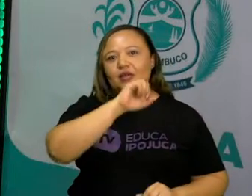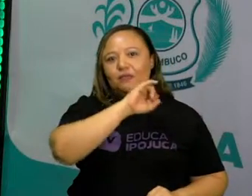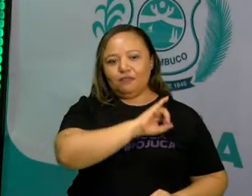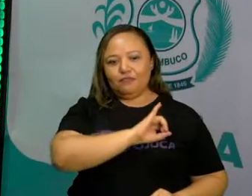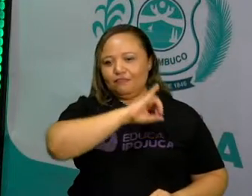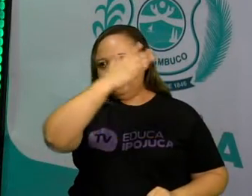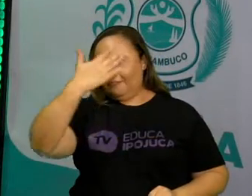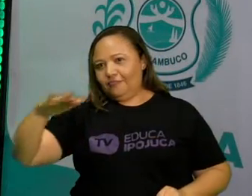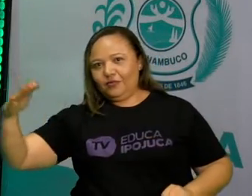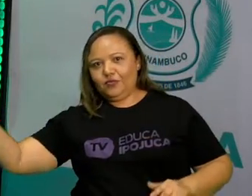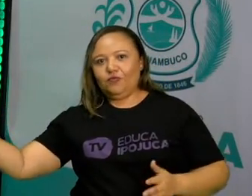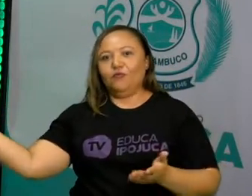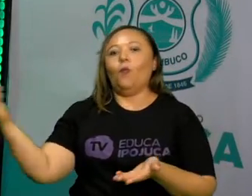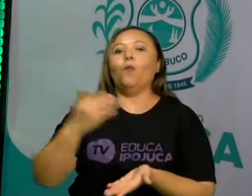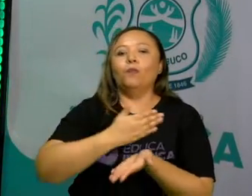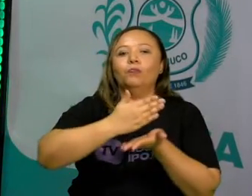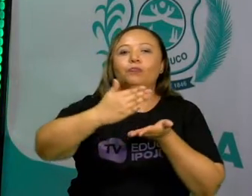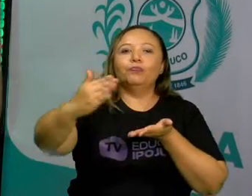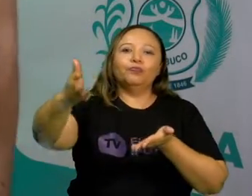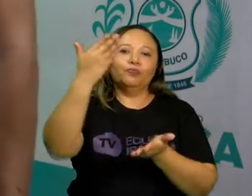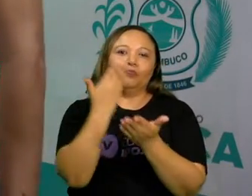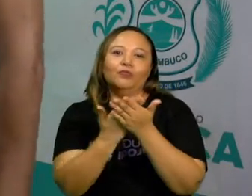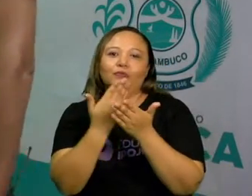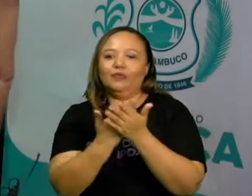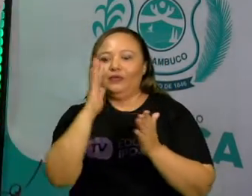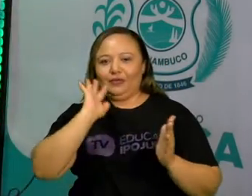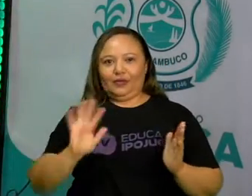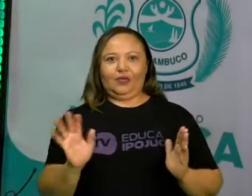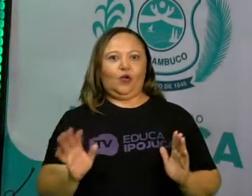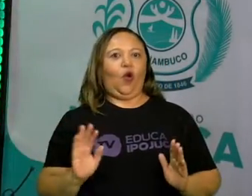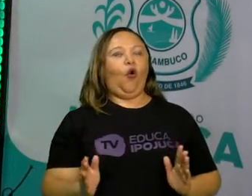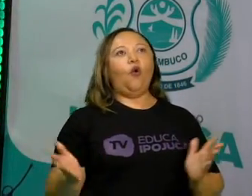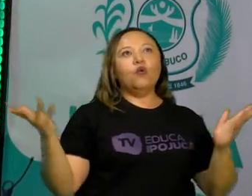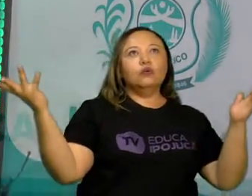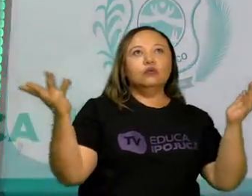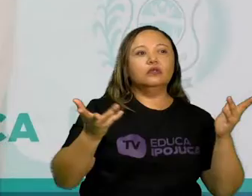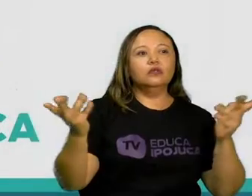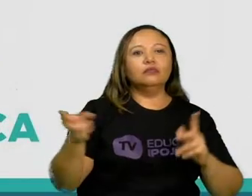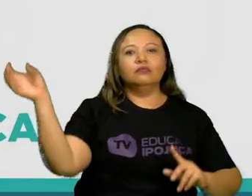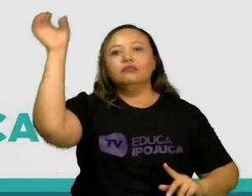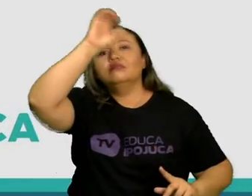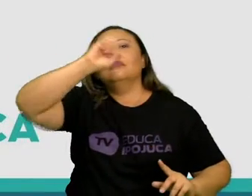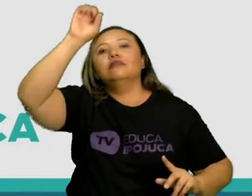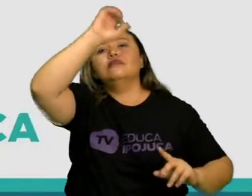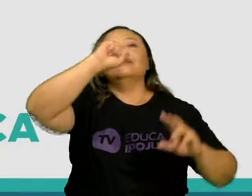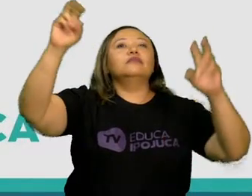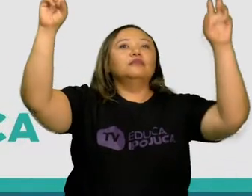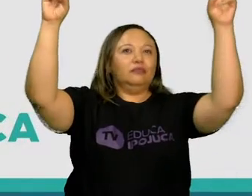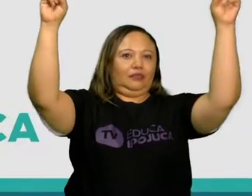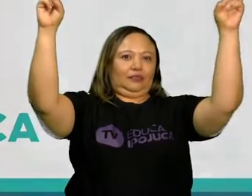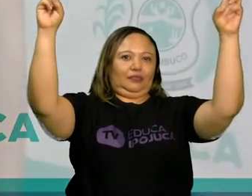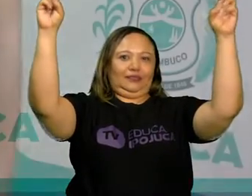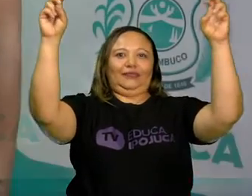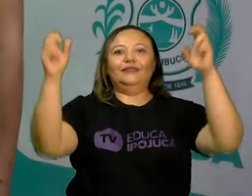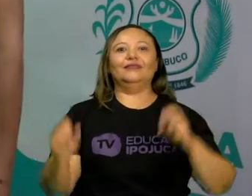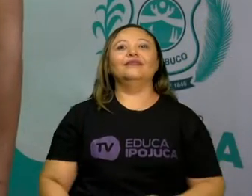Vamos lá? Vamos para a aula? E hoje a gente vai falar sobre artes cênicas.